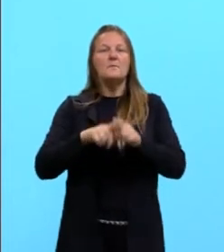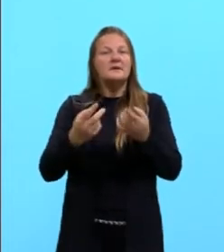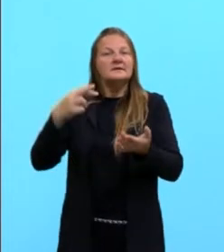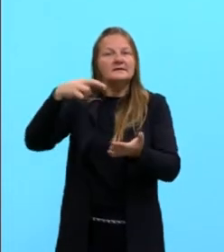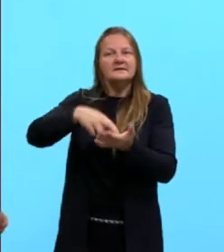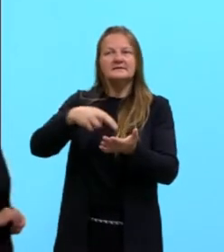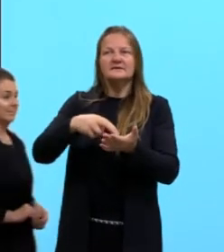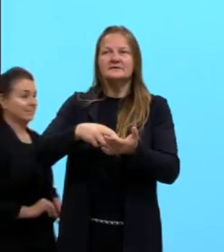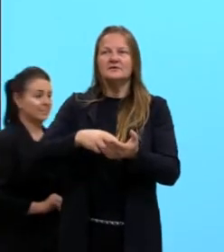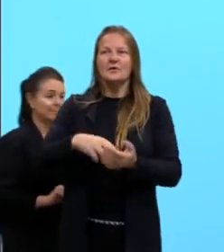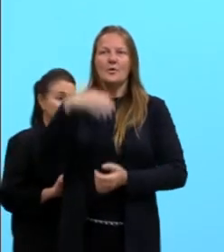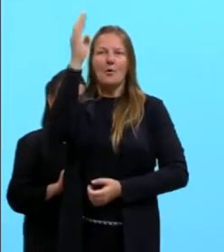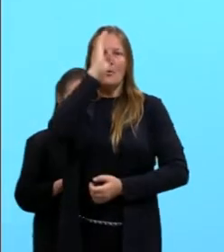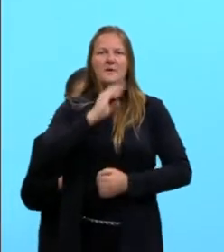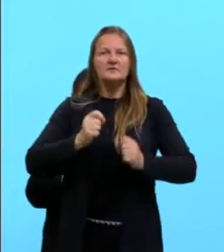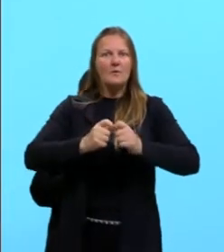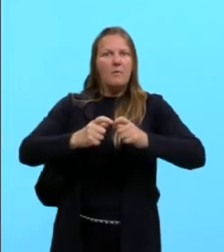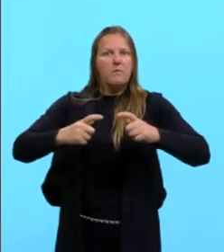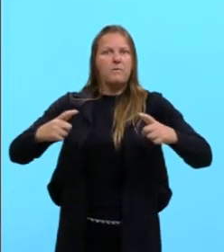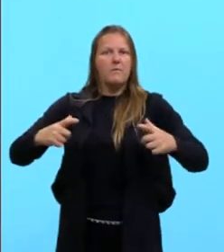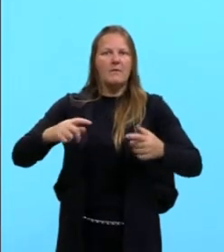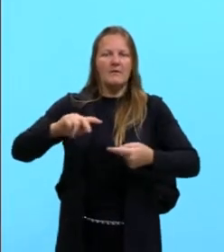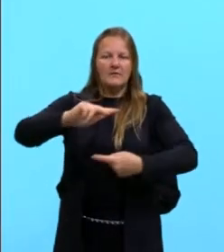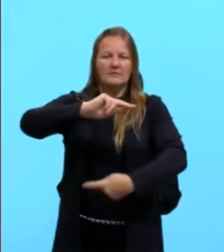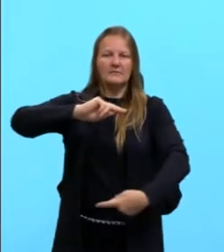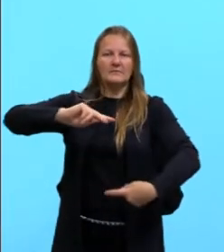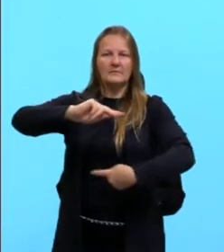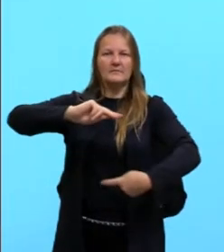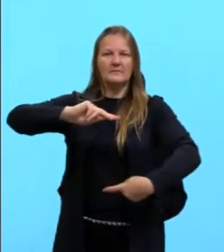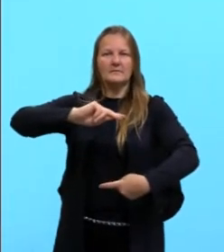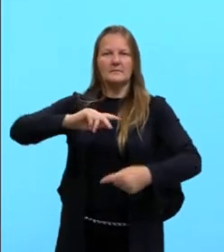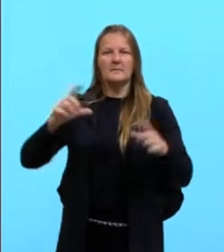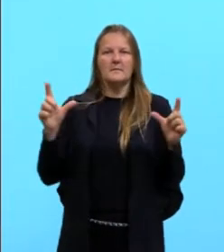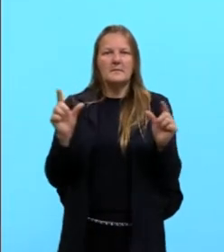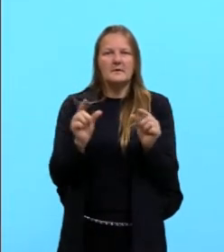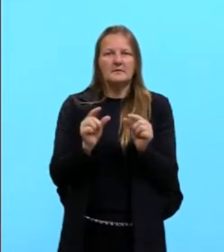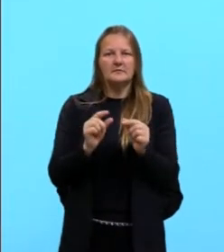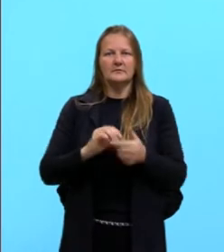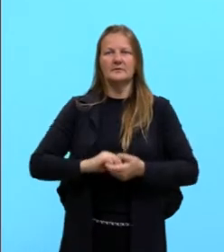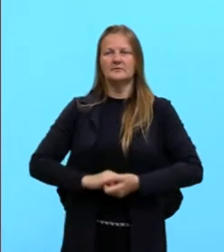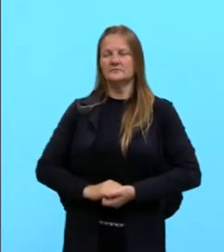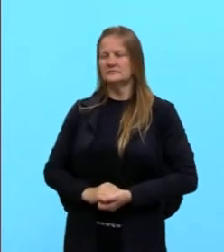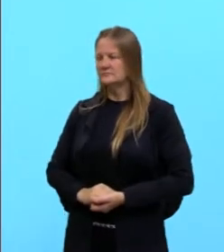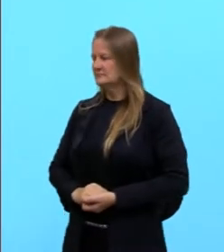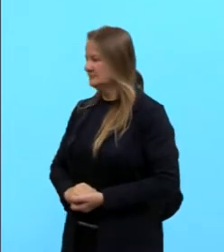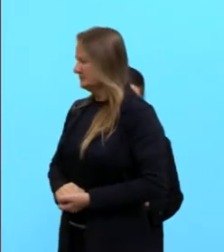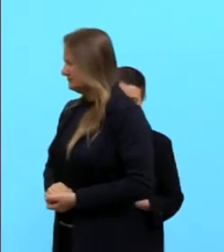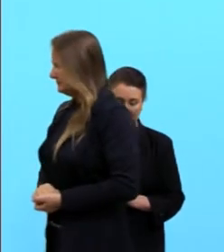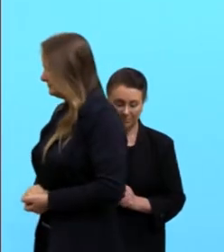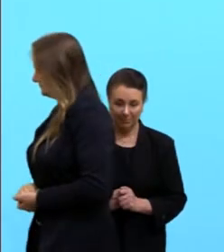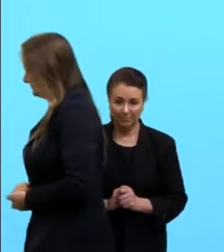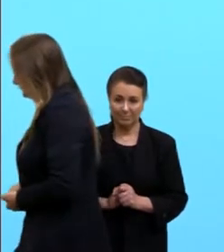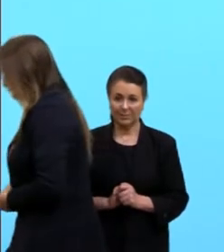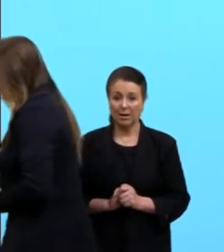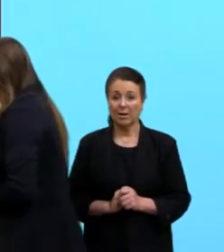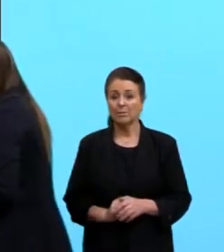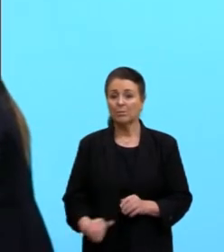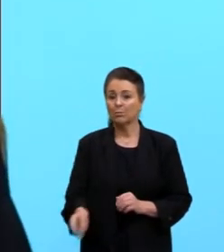para a realidade, olha o tamanho do Brasil e olha o tamanho da da Groenlândia. Essa é a questão do Peters e do Mercator.